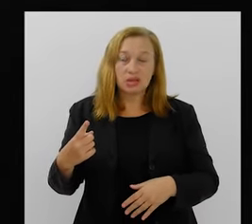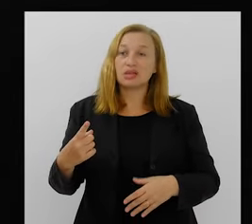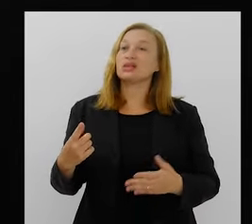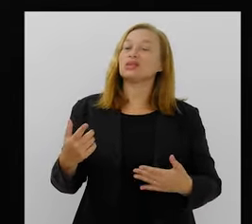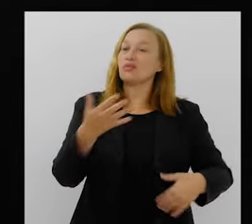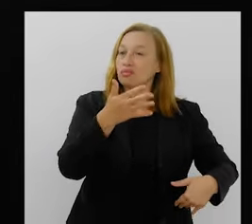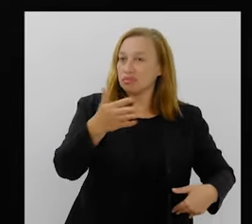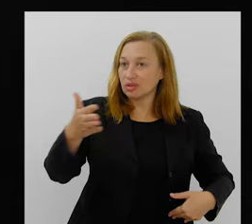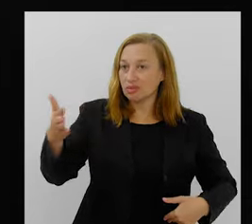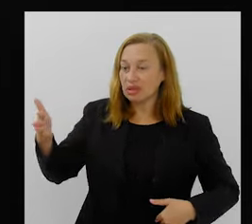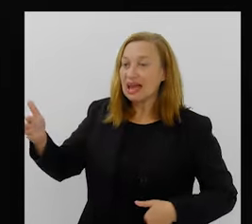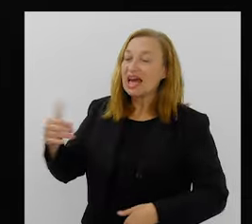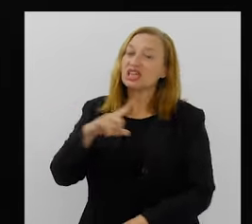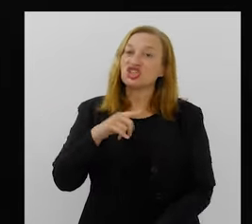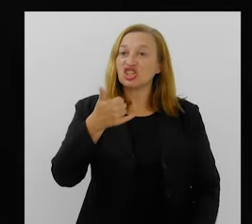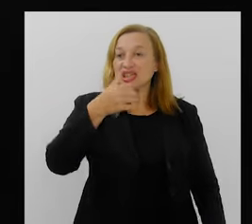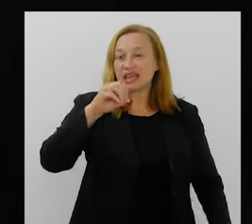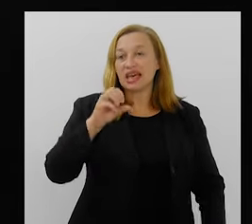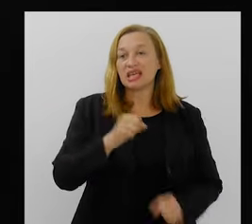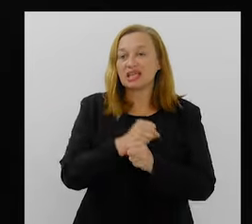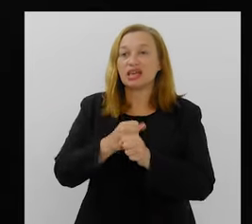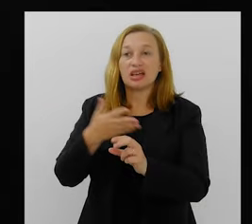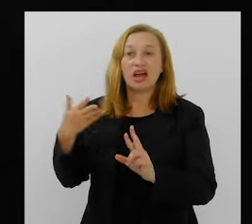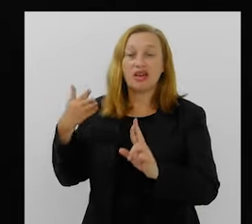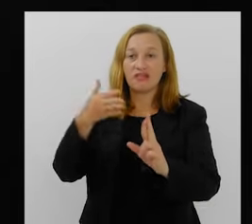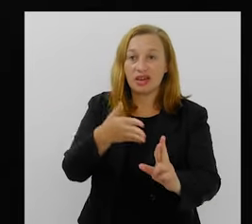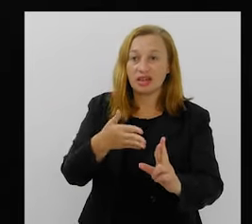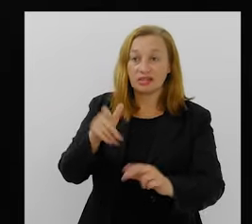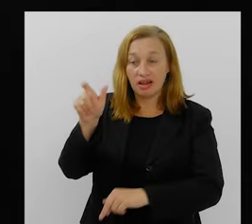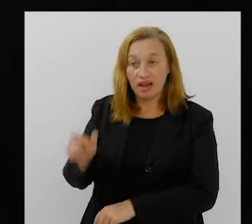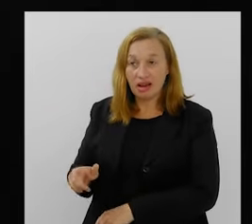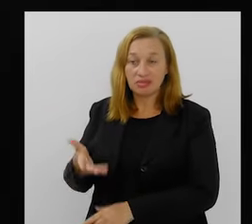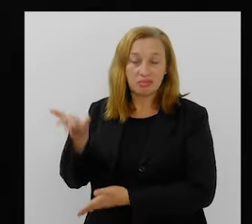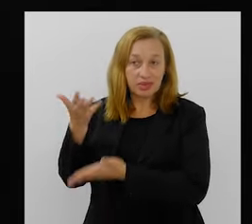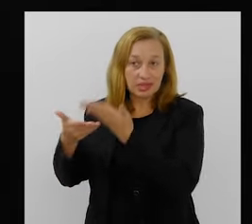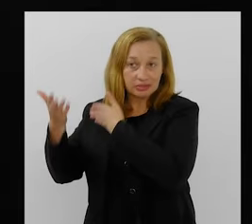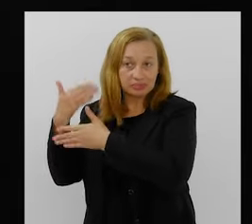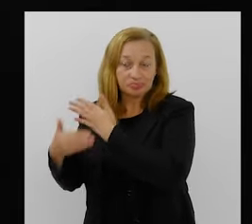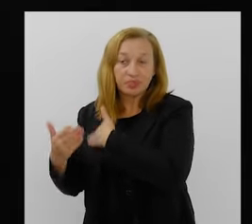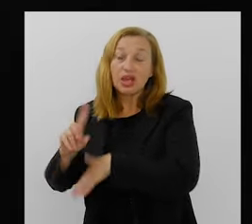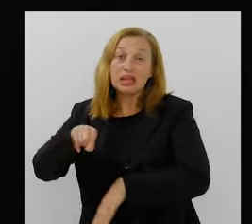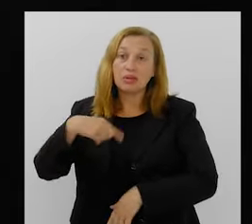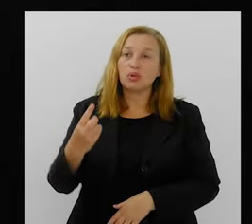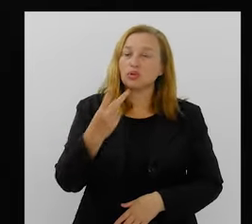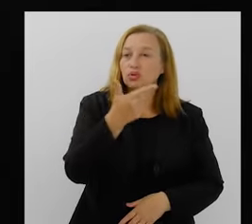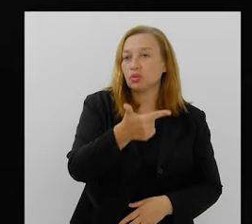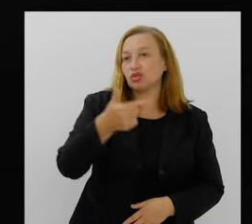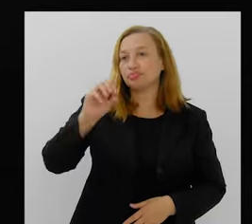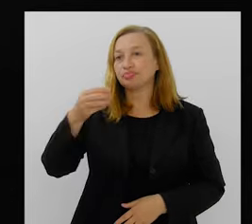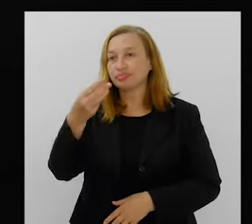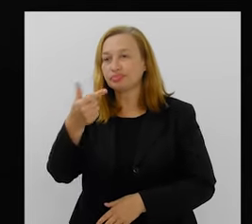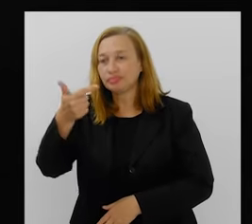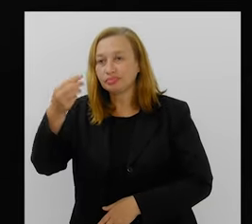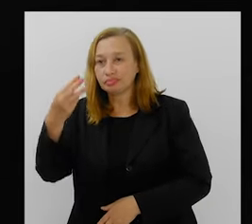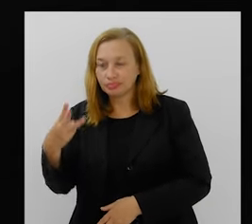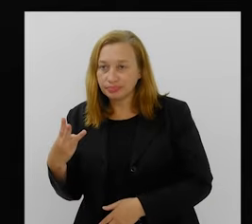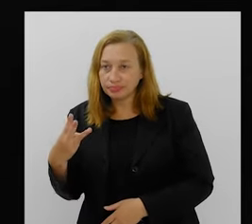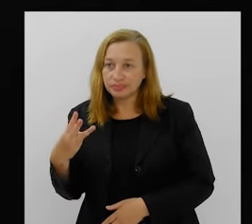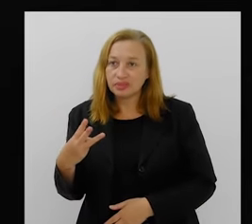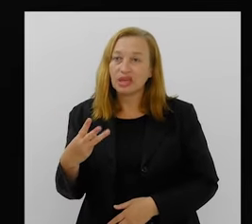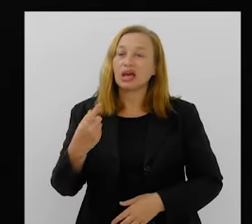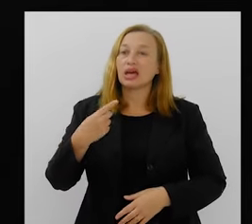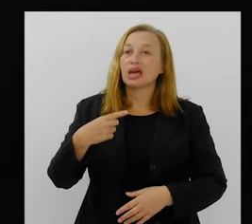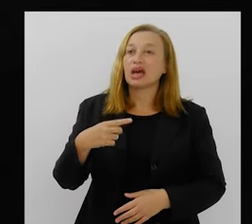Manuel Dionísio. Eu tinha 10 anos. E a minha referência era ela, na época. Depois, de 2003, a Ruth vai para o